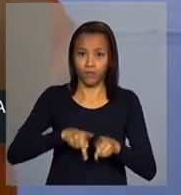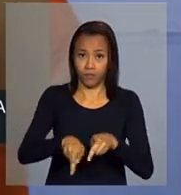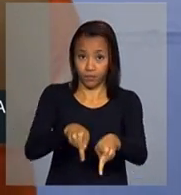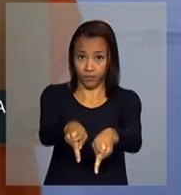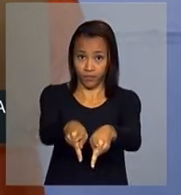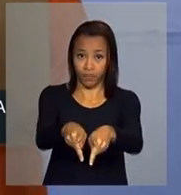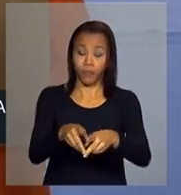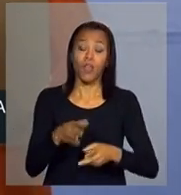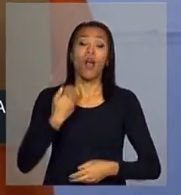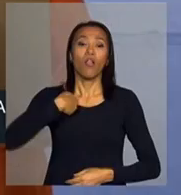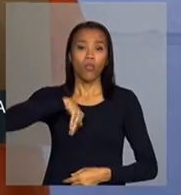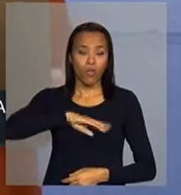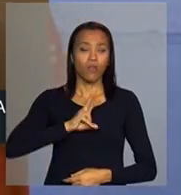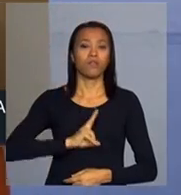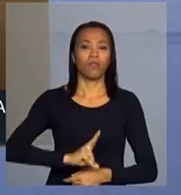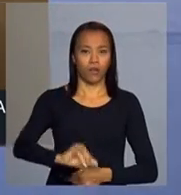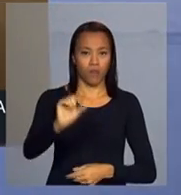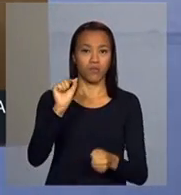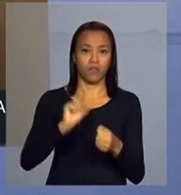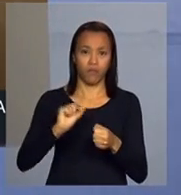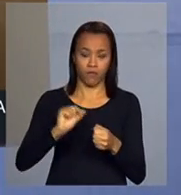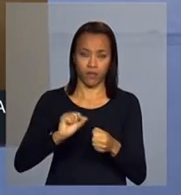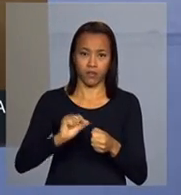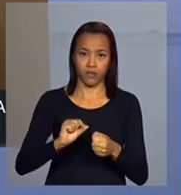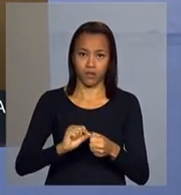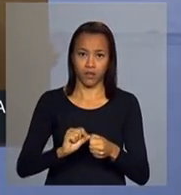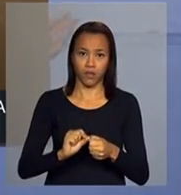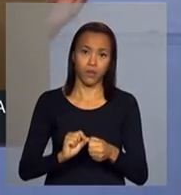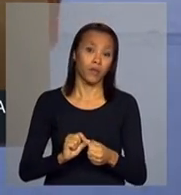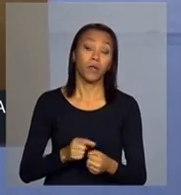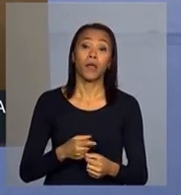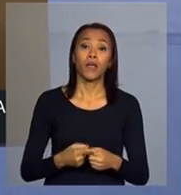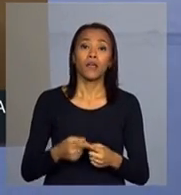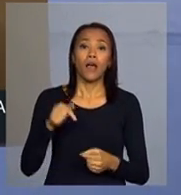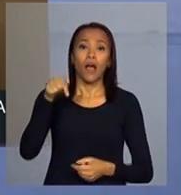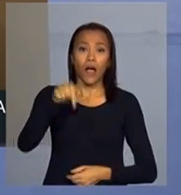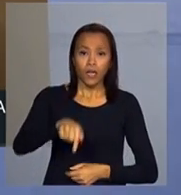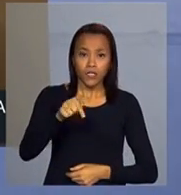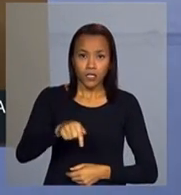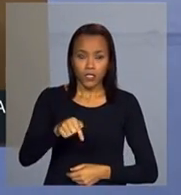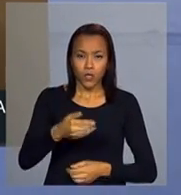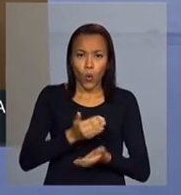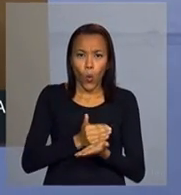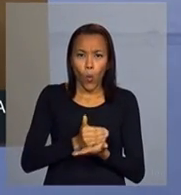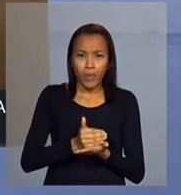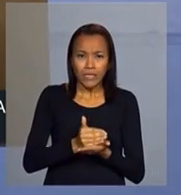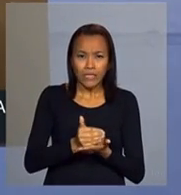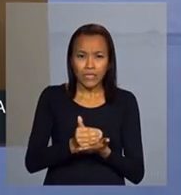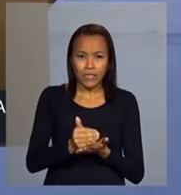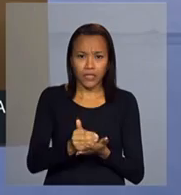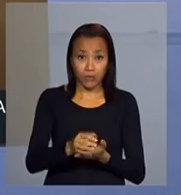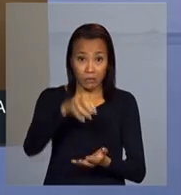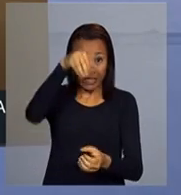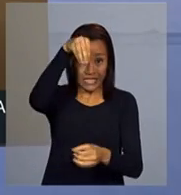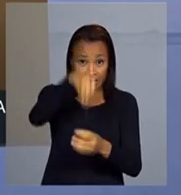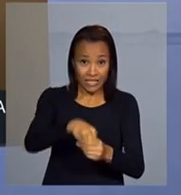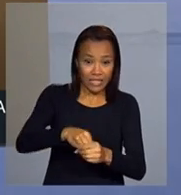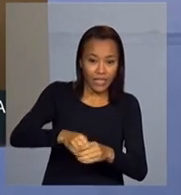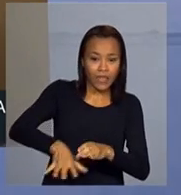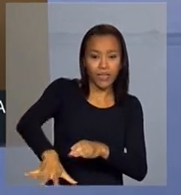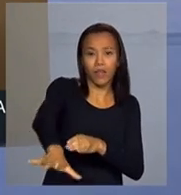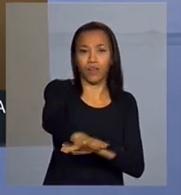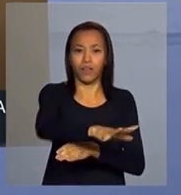Nós vamos fazer uma ferrovia por dentro do Estado de Pernambuco.